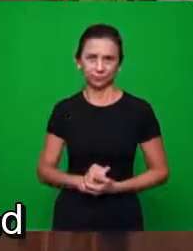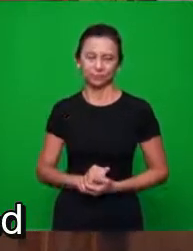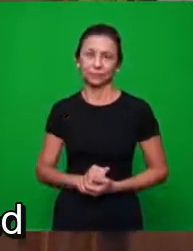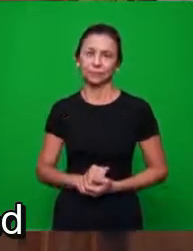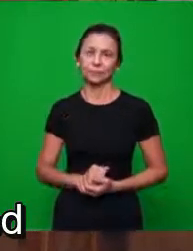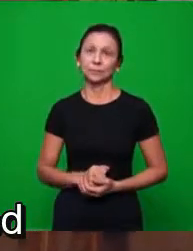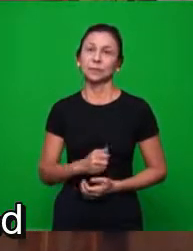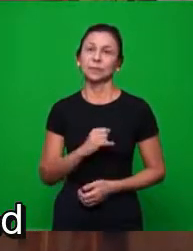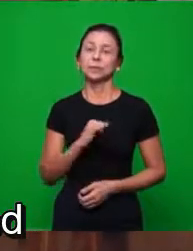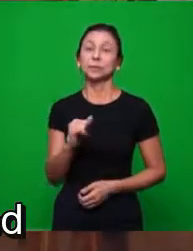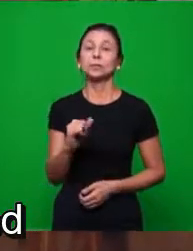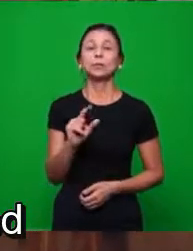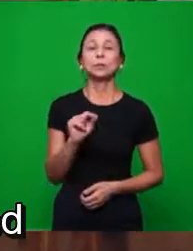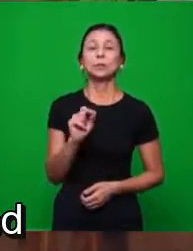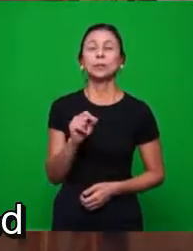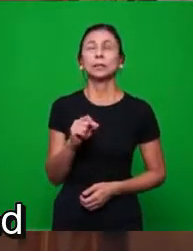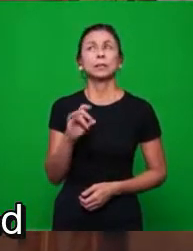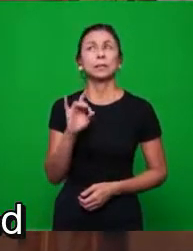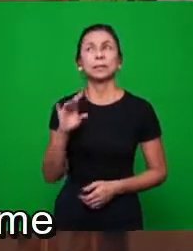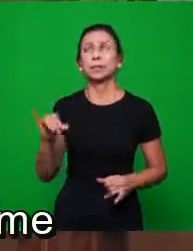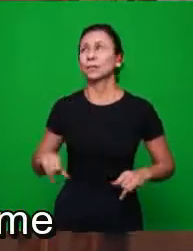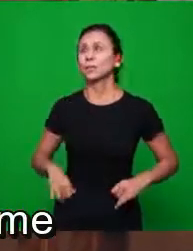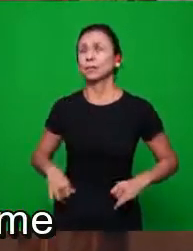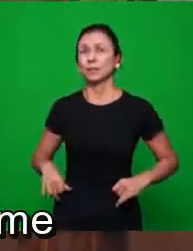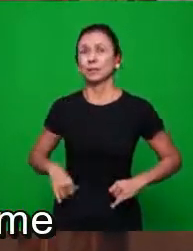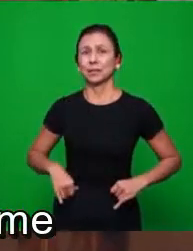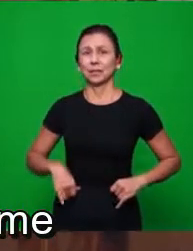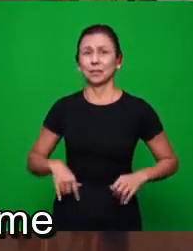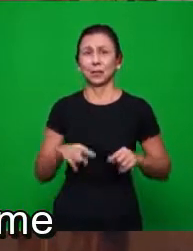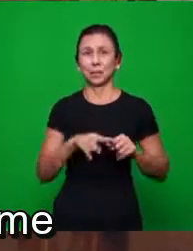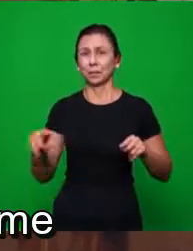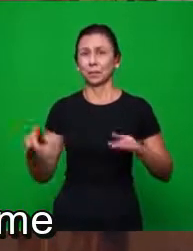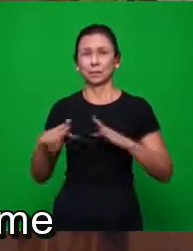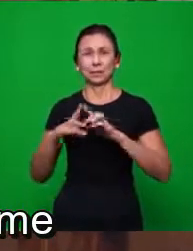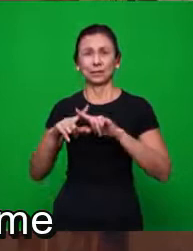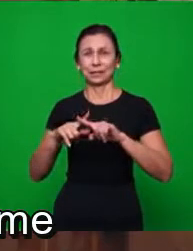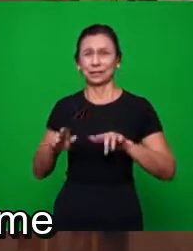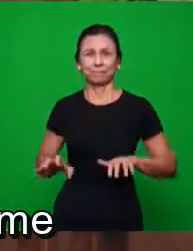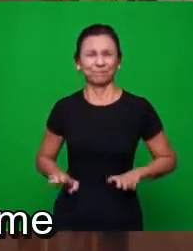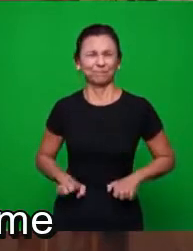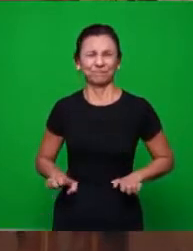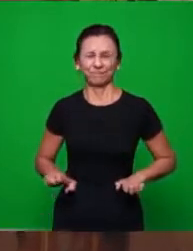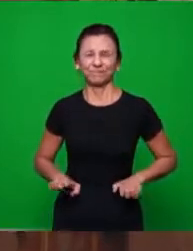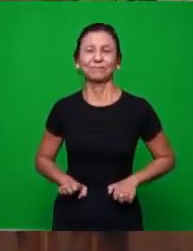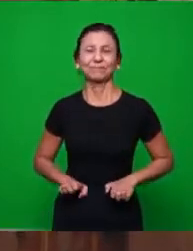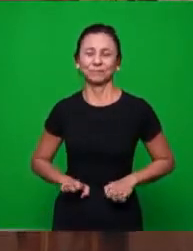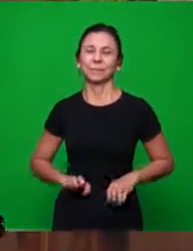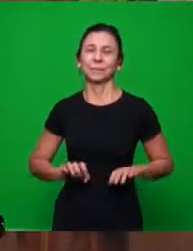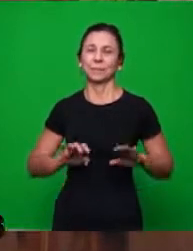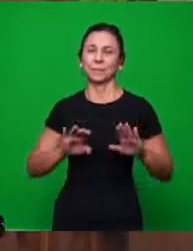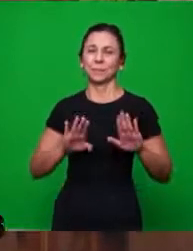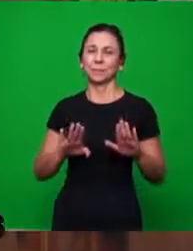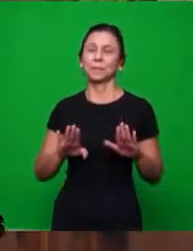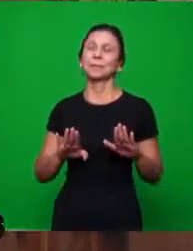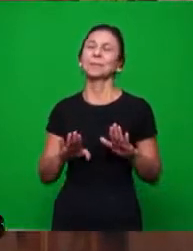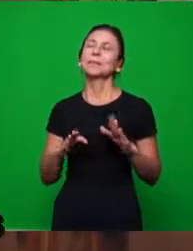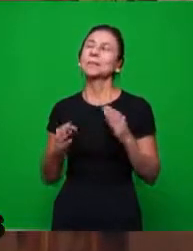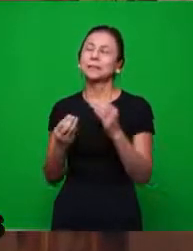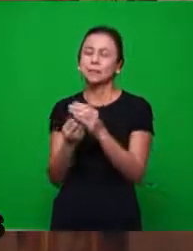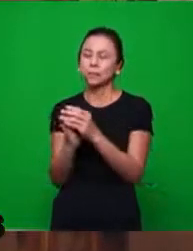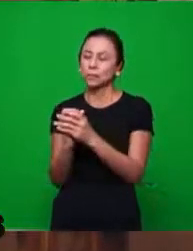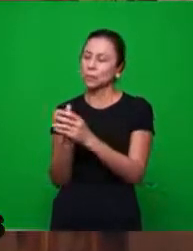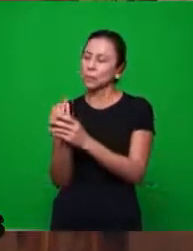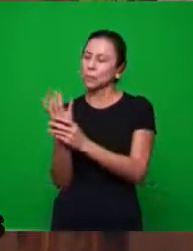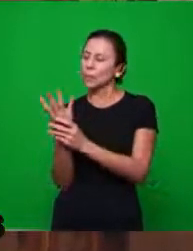eu só tenho sofrimento, que era o período da igreja, era só sofrimento. Então, ele para mim é um ramalhete, mas,